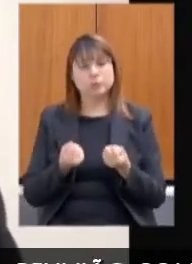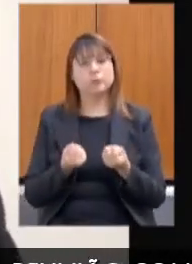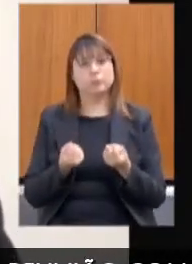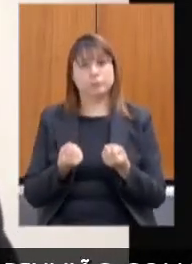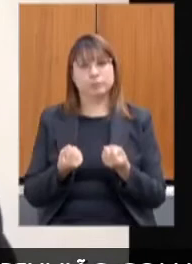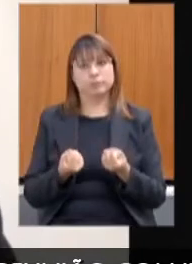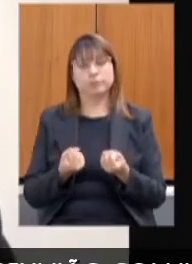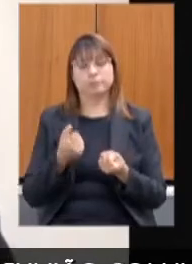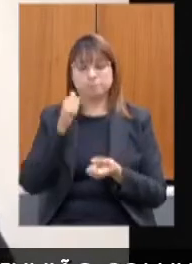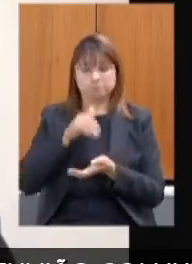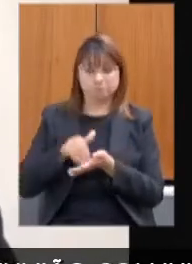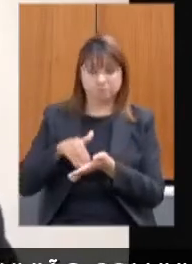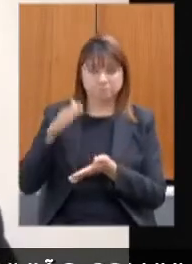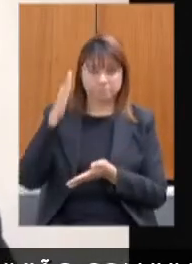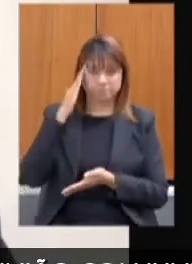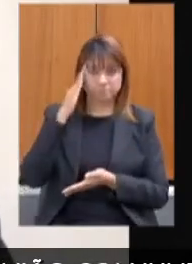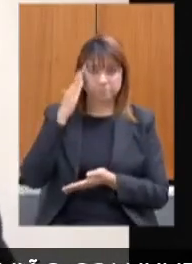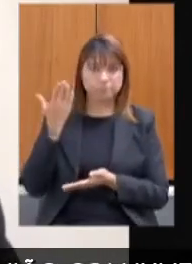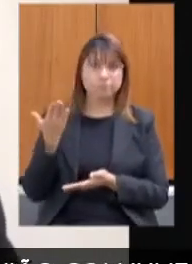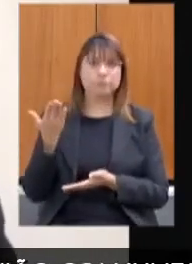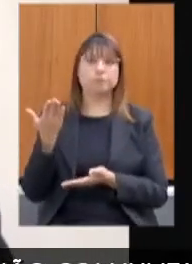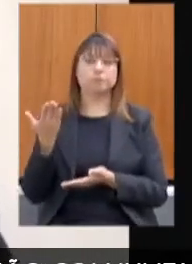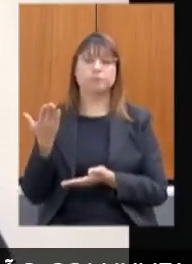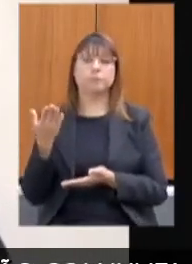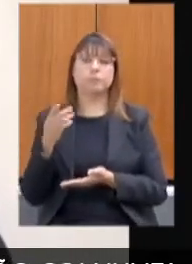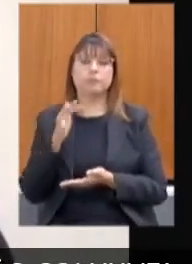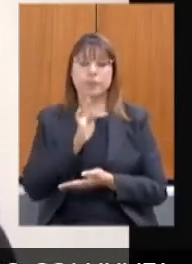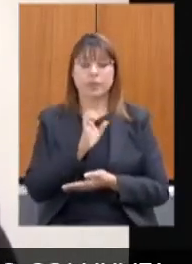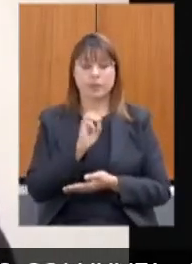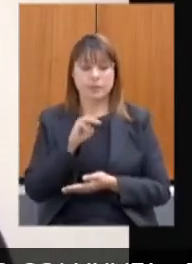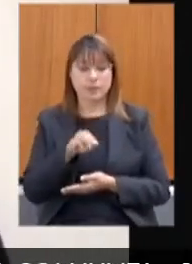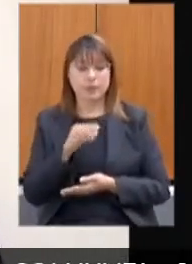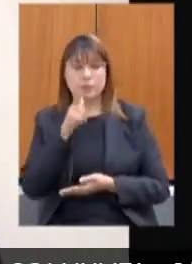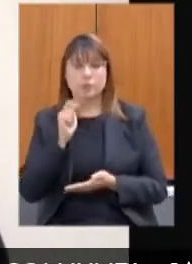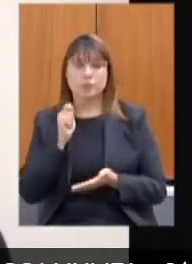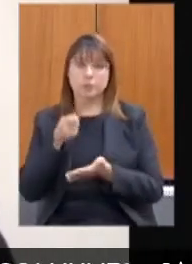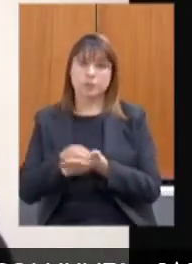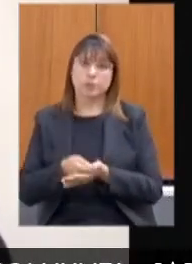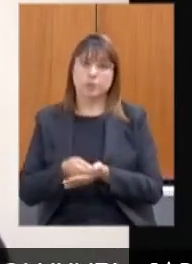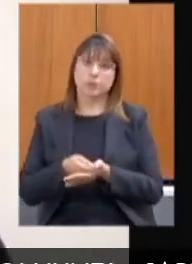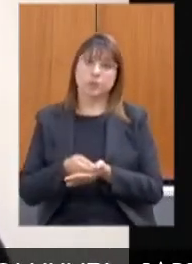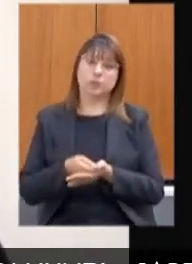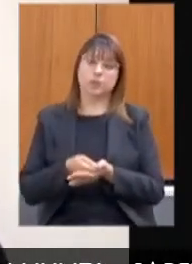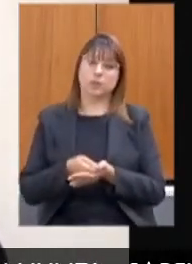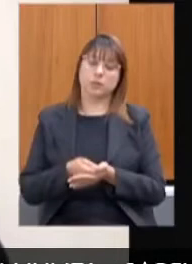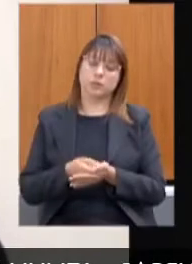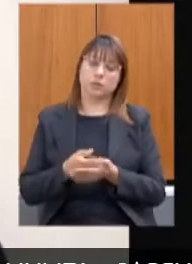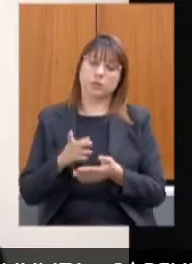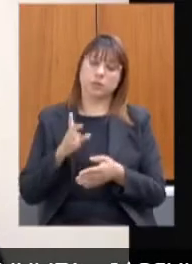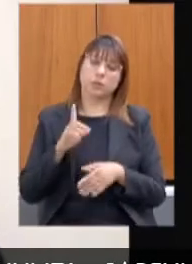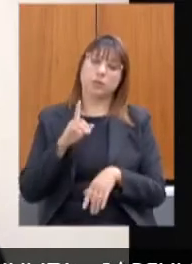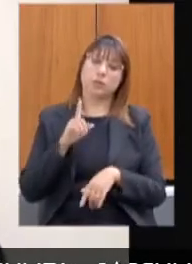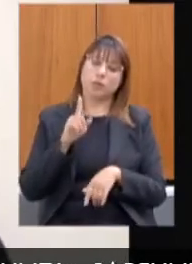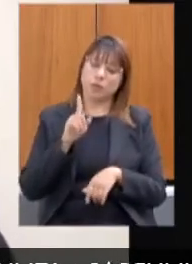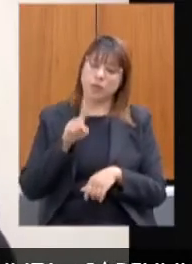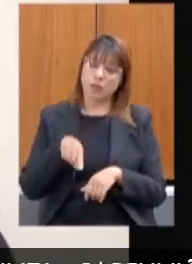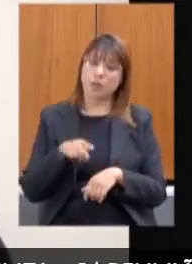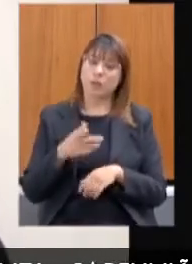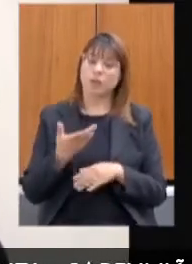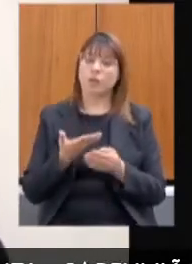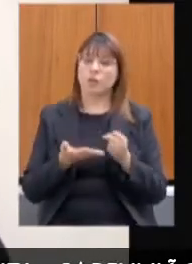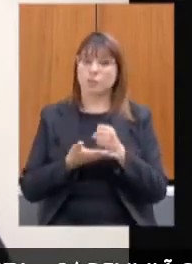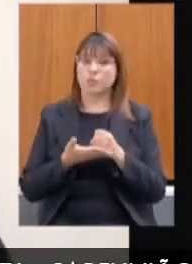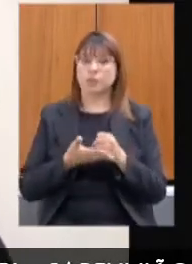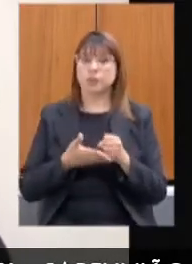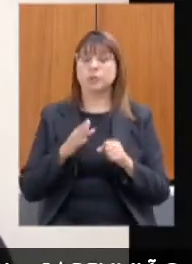a senhora secretária sabe a questão do FEM para o pagamento regular e automático do piso mineiro. Então, acho que